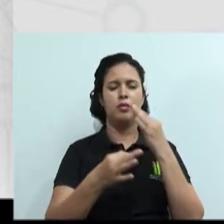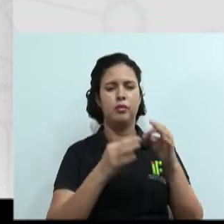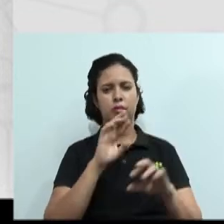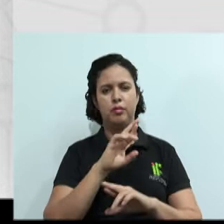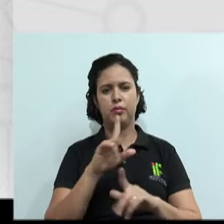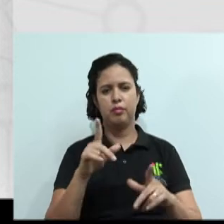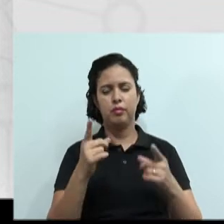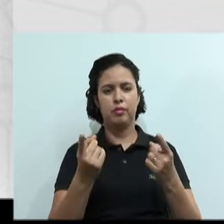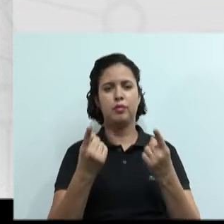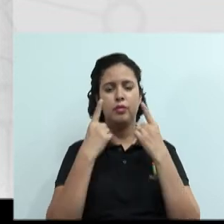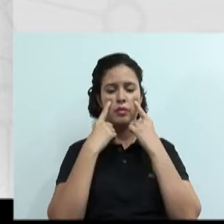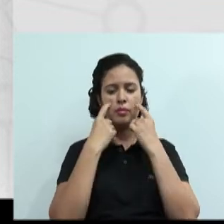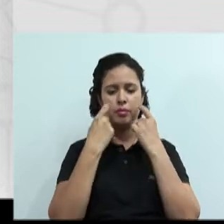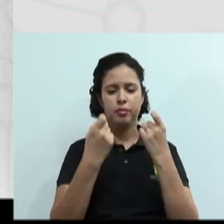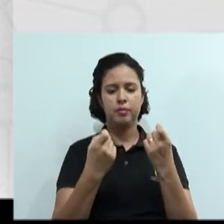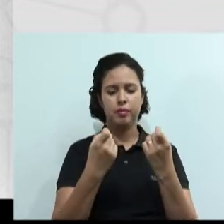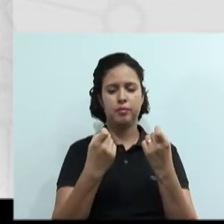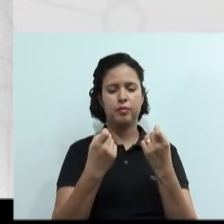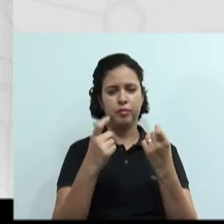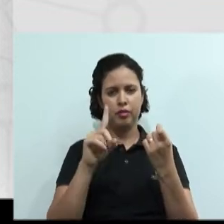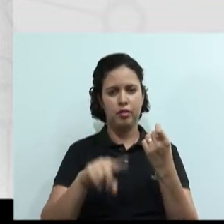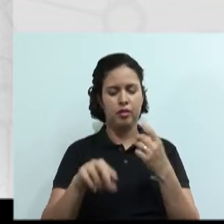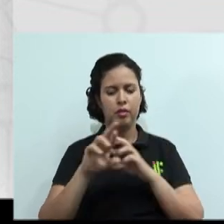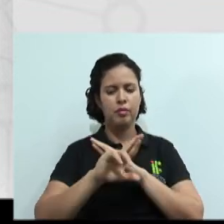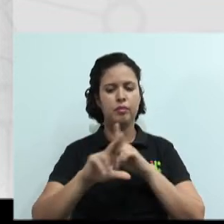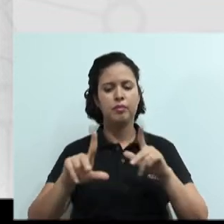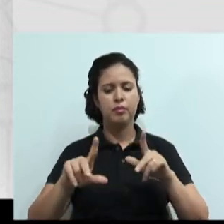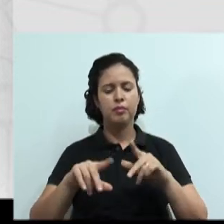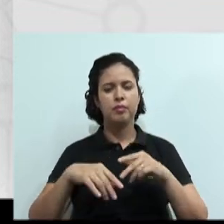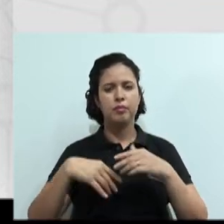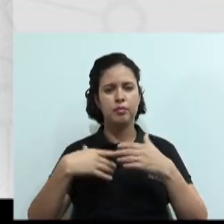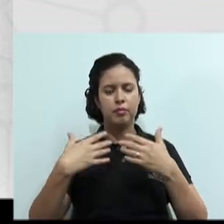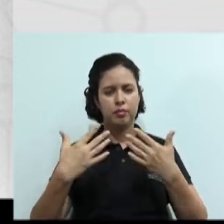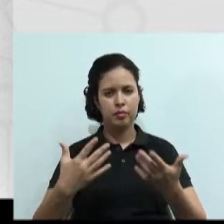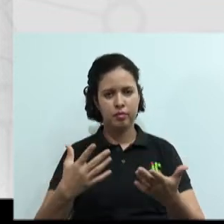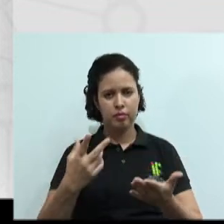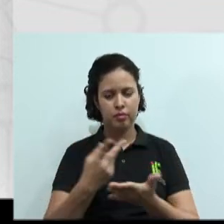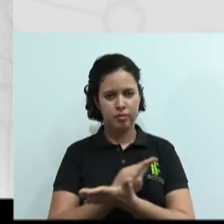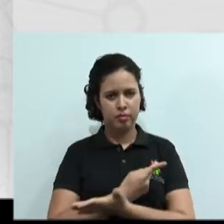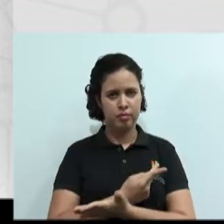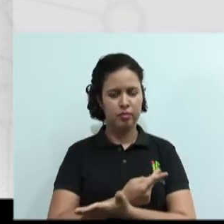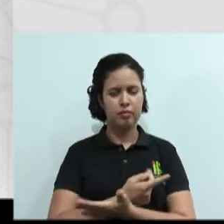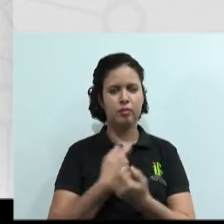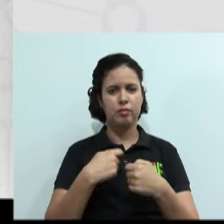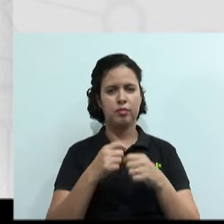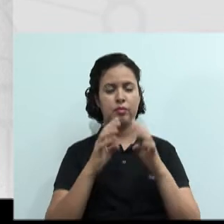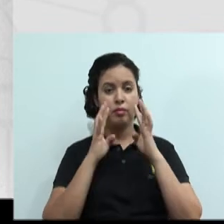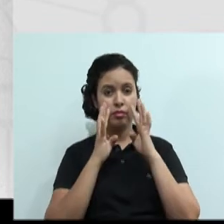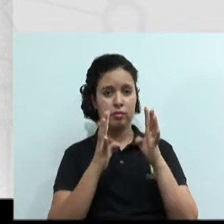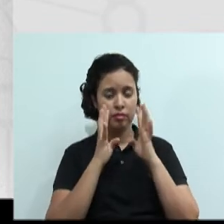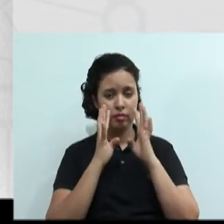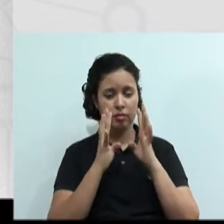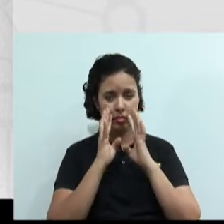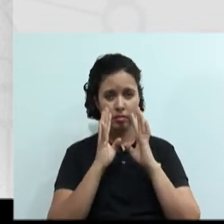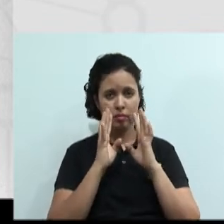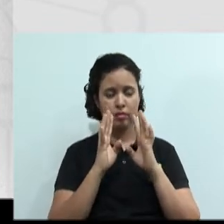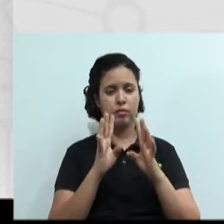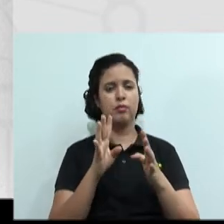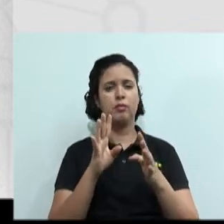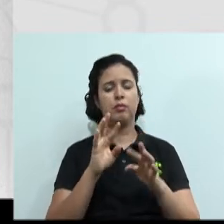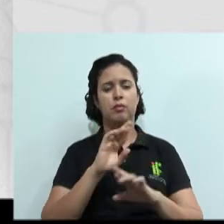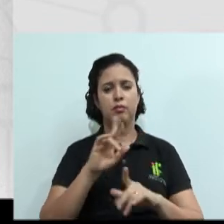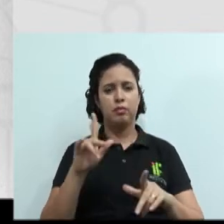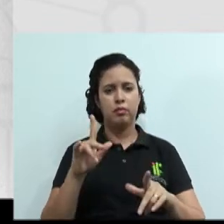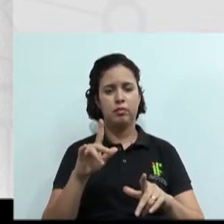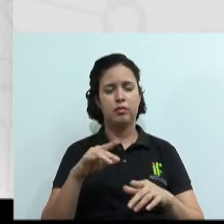diferentes. Então perceba que é essa diferença aí que vai causar o conflito. Então você precisa estar ligado nessa diferença para não deixar